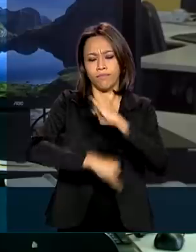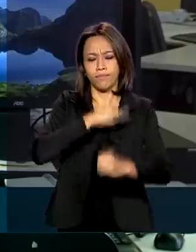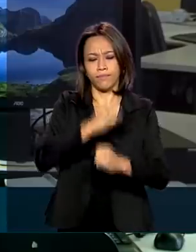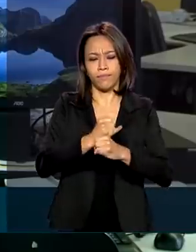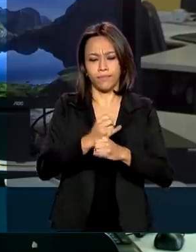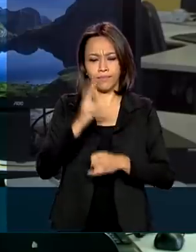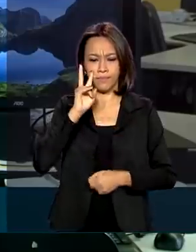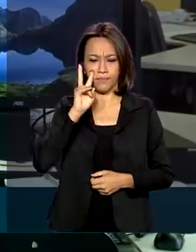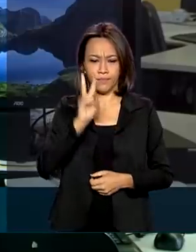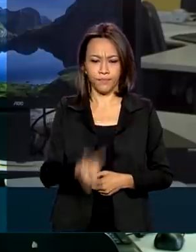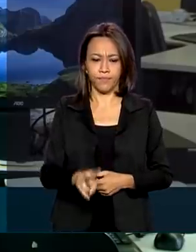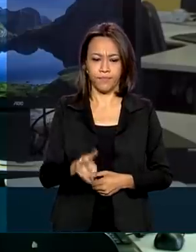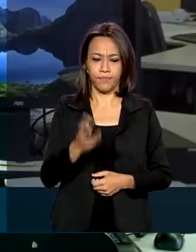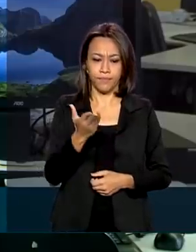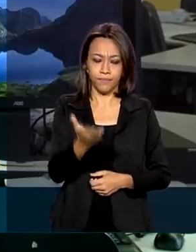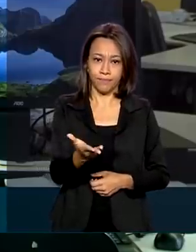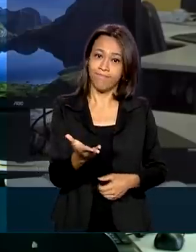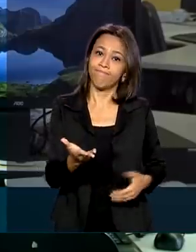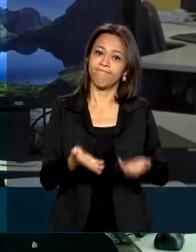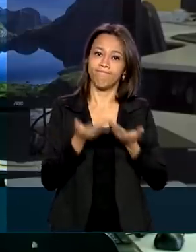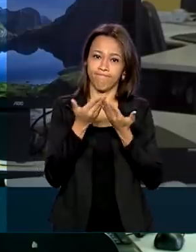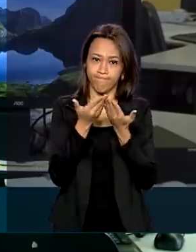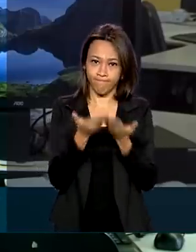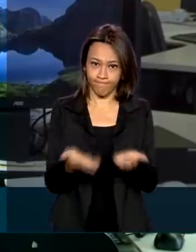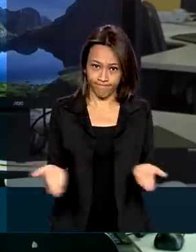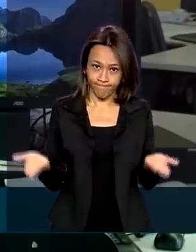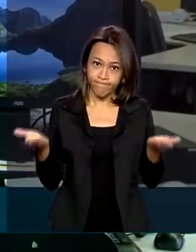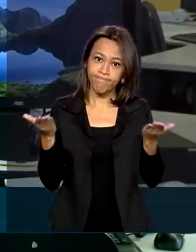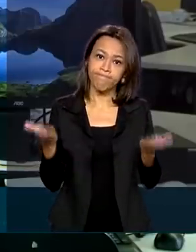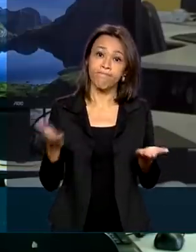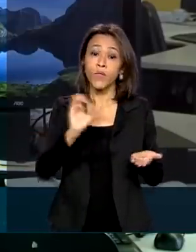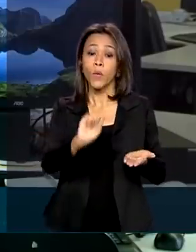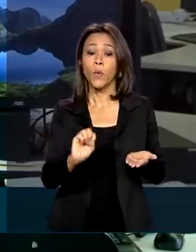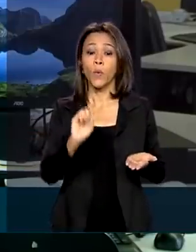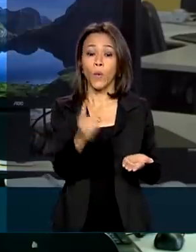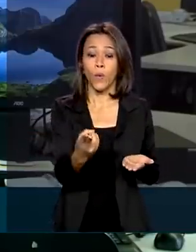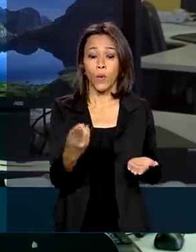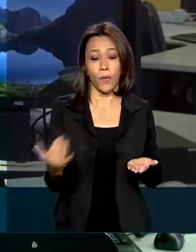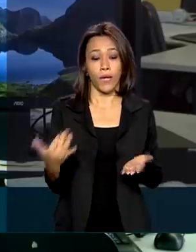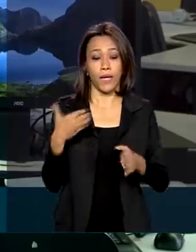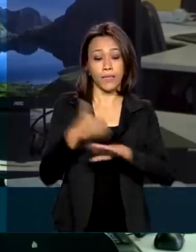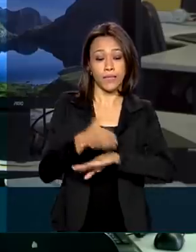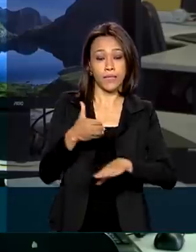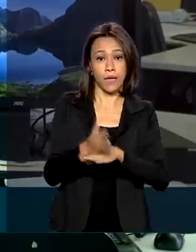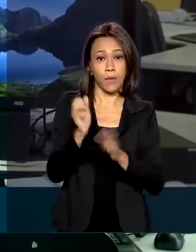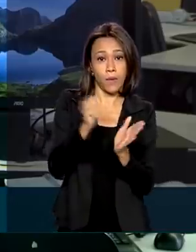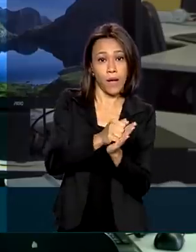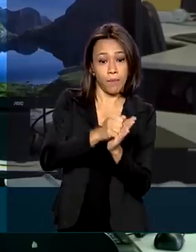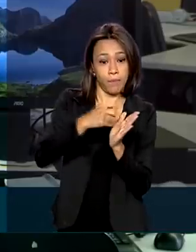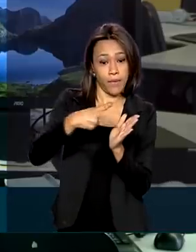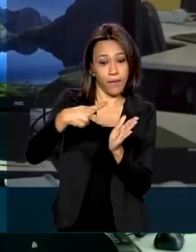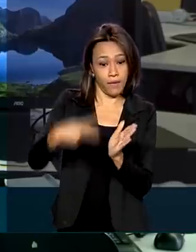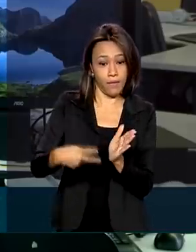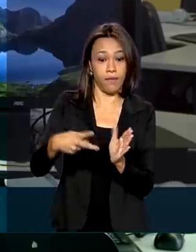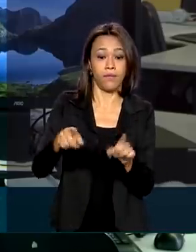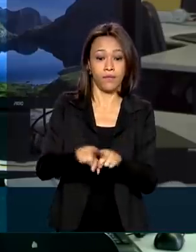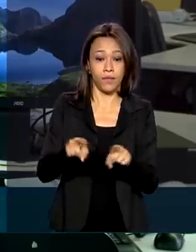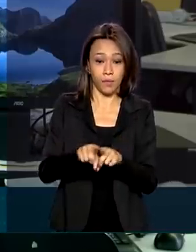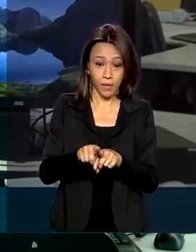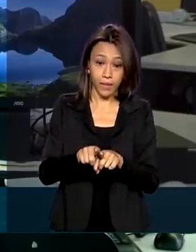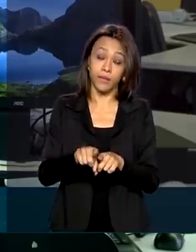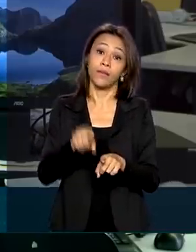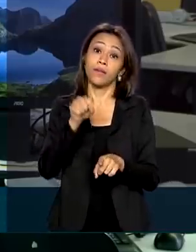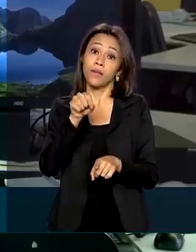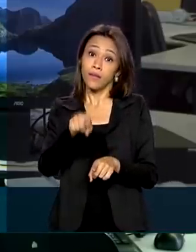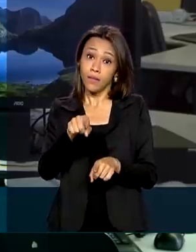receita.economia.gov.br ou acessar o aplicativo da Receita Federal Pessoa Física. Para